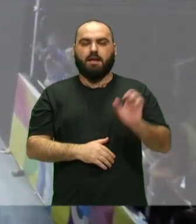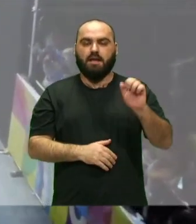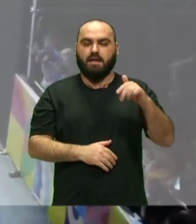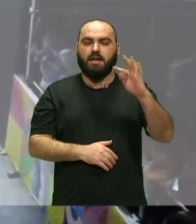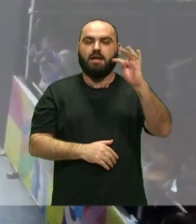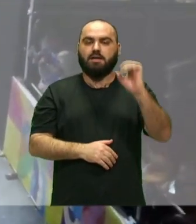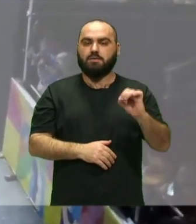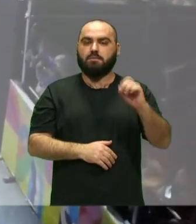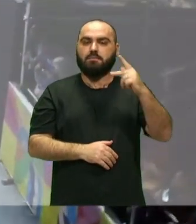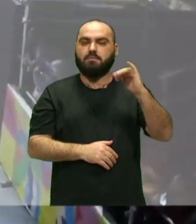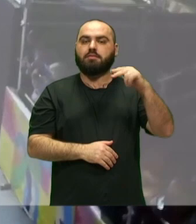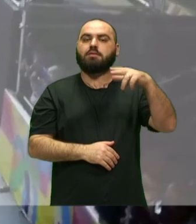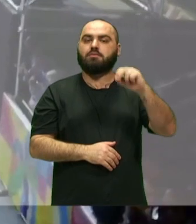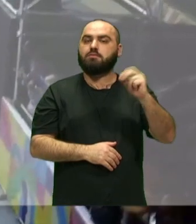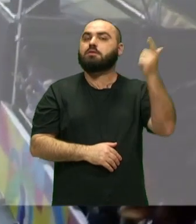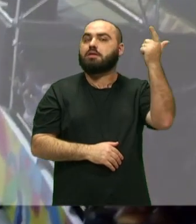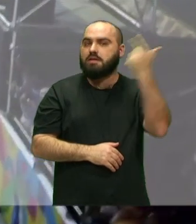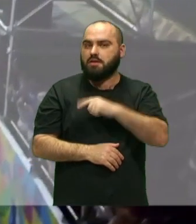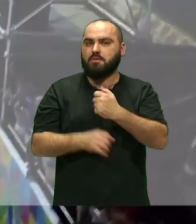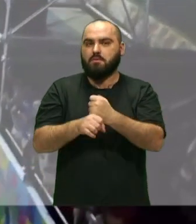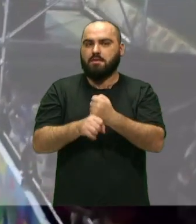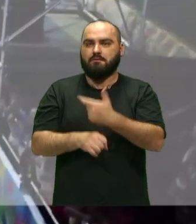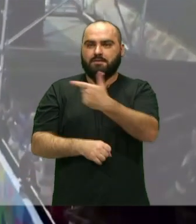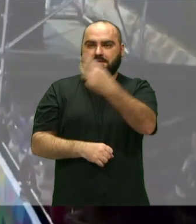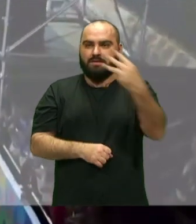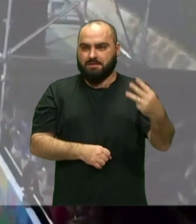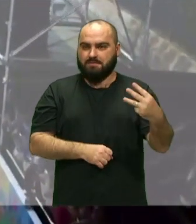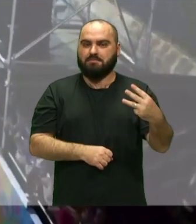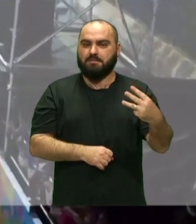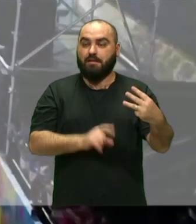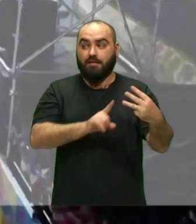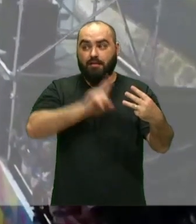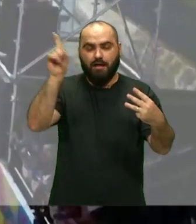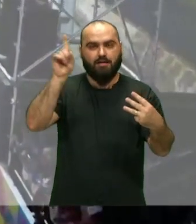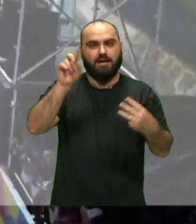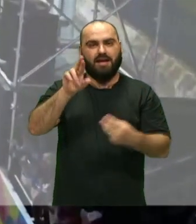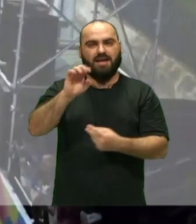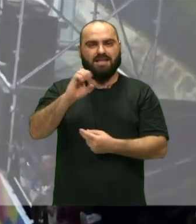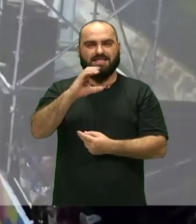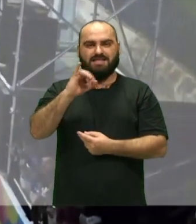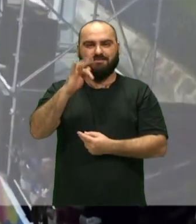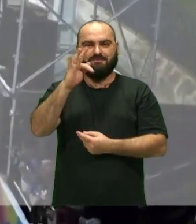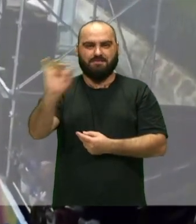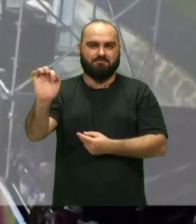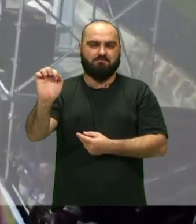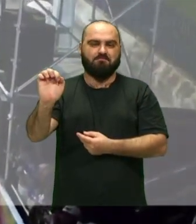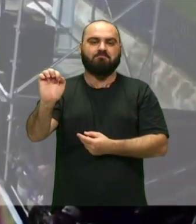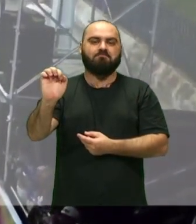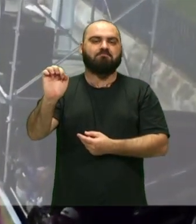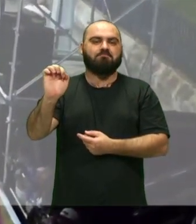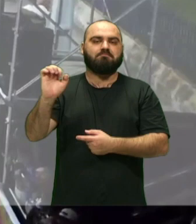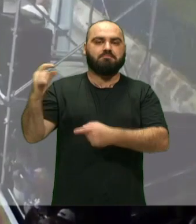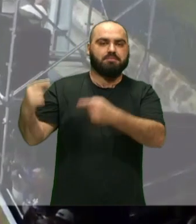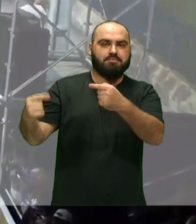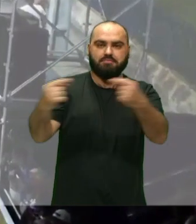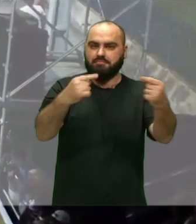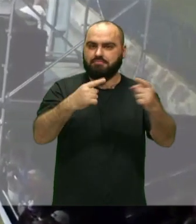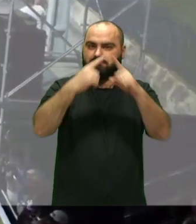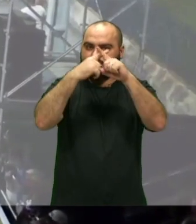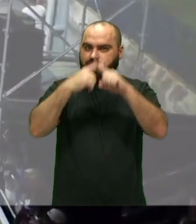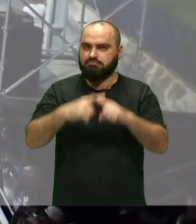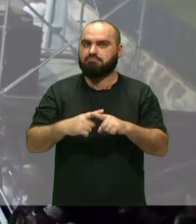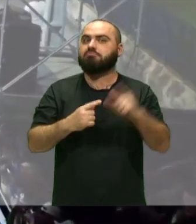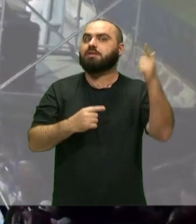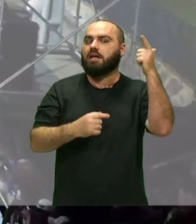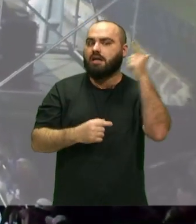Pena foi campeã do carnaval 2023 de Recife do concurso das agremiações, que